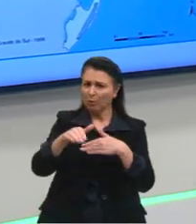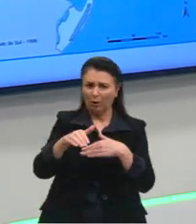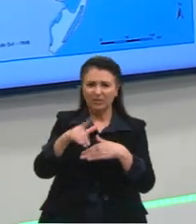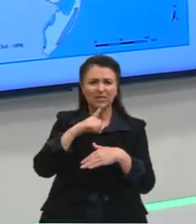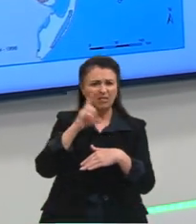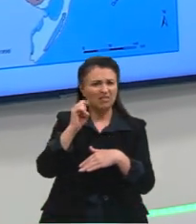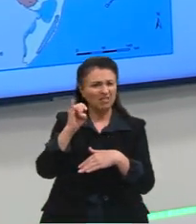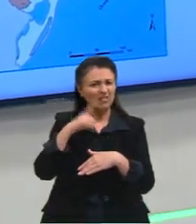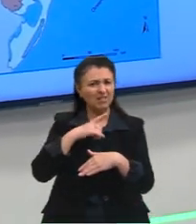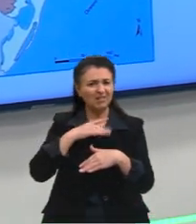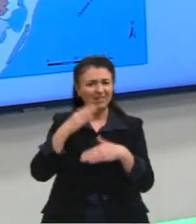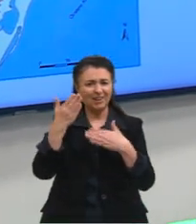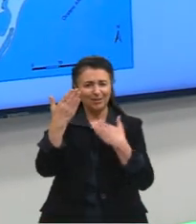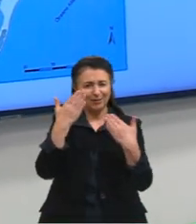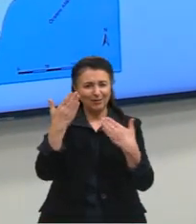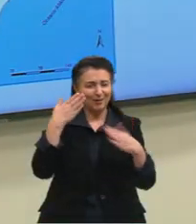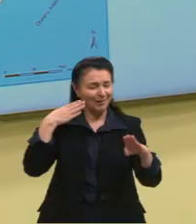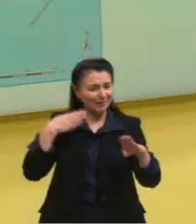E partiu passar.